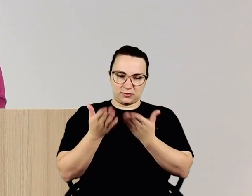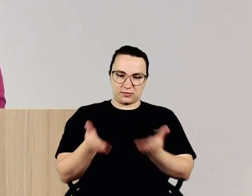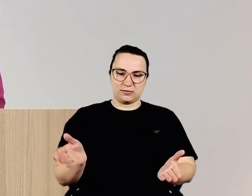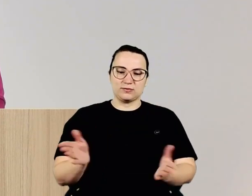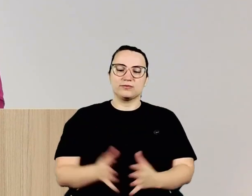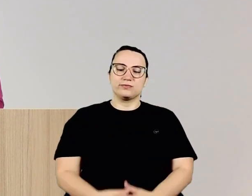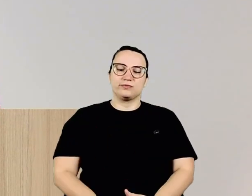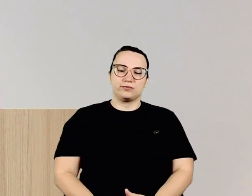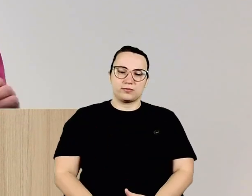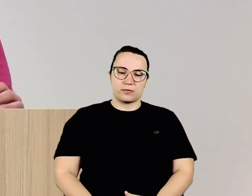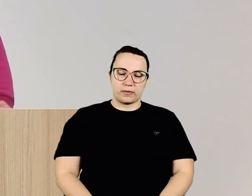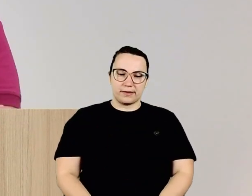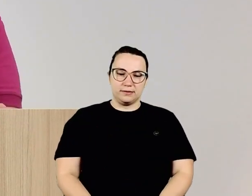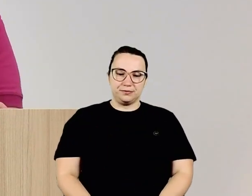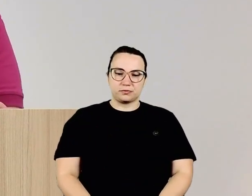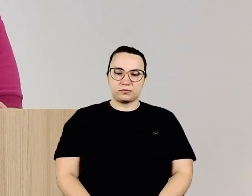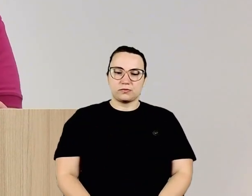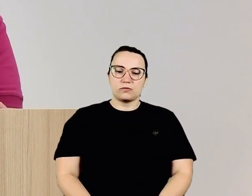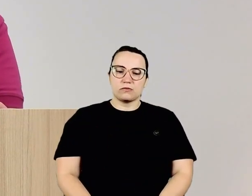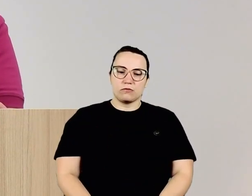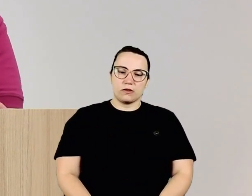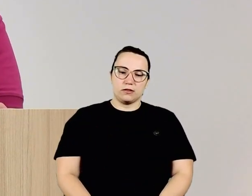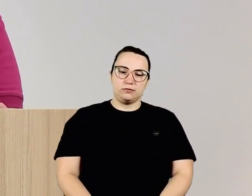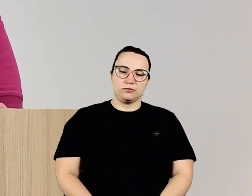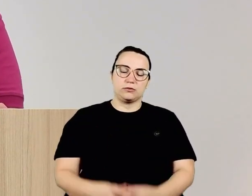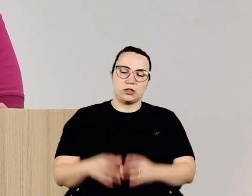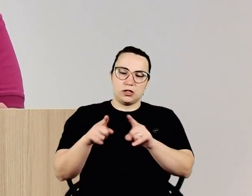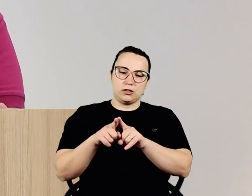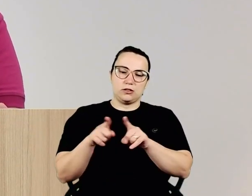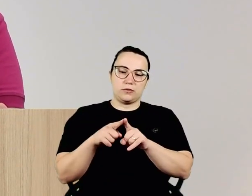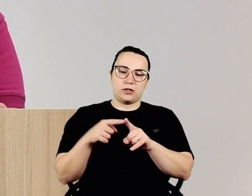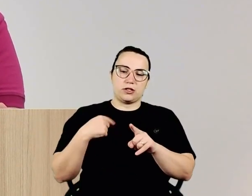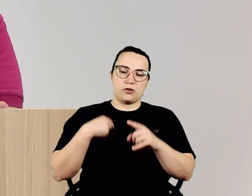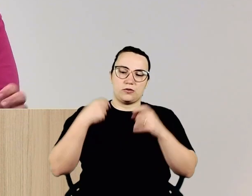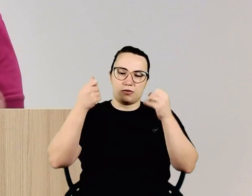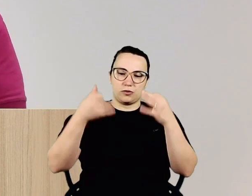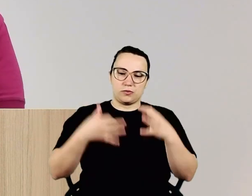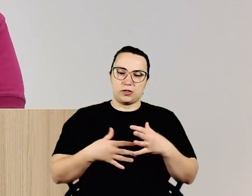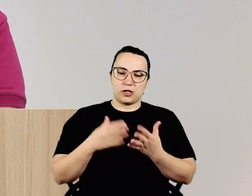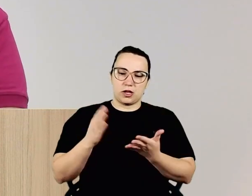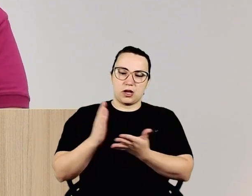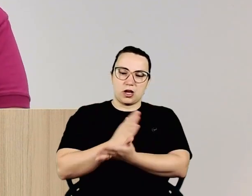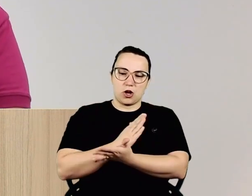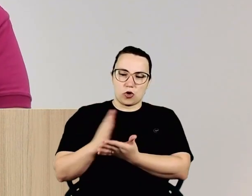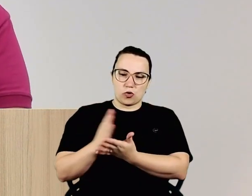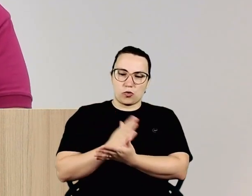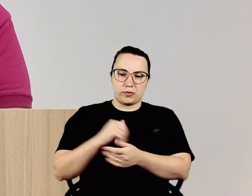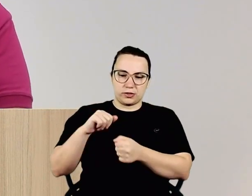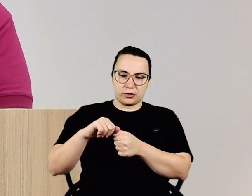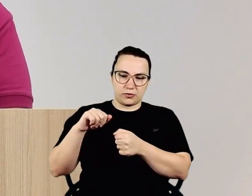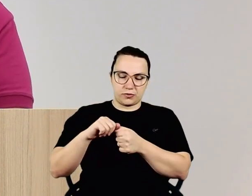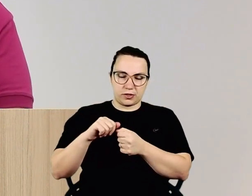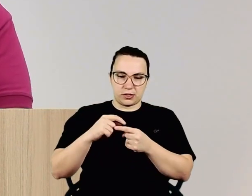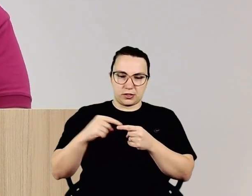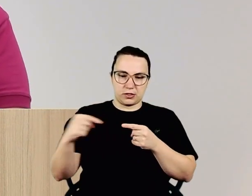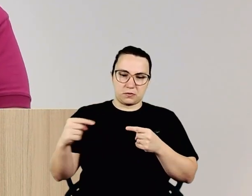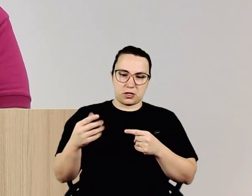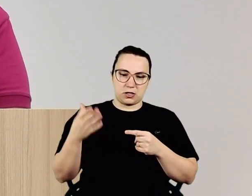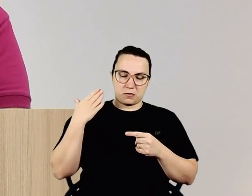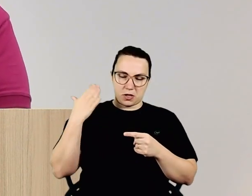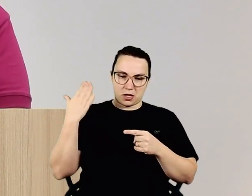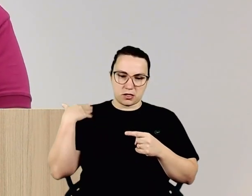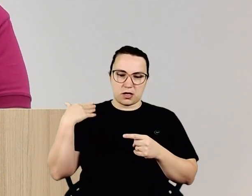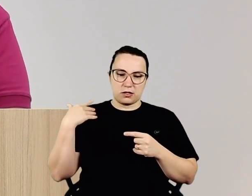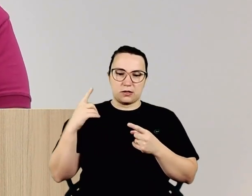Eu vou falar também de algumas ações que eu fiz na semana passada. Eu quero falar primeiramente da